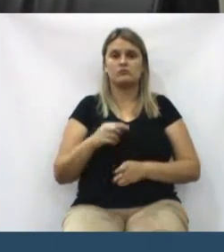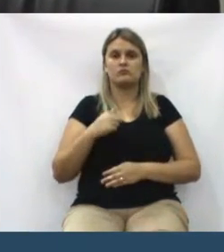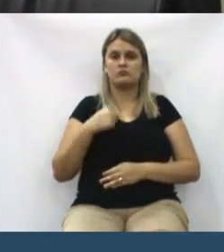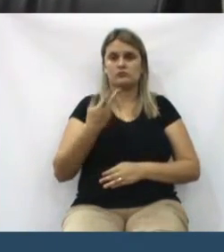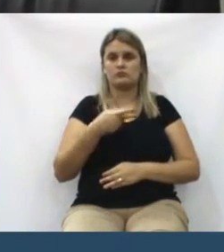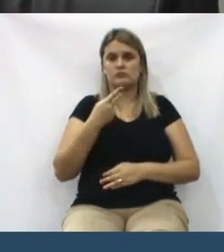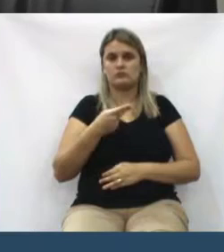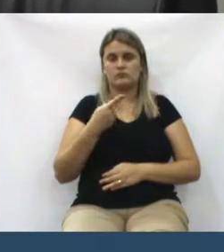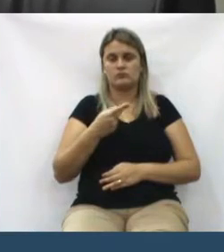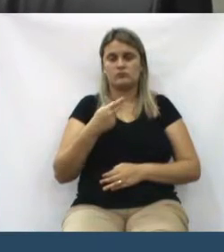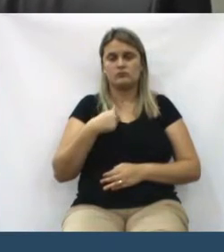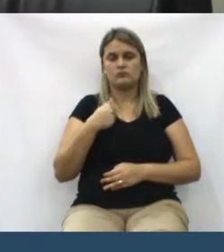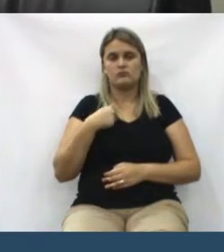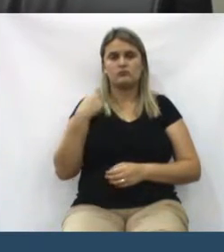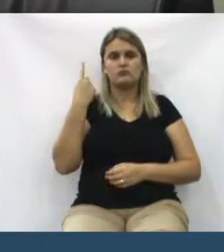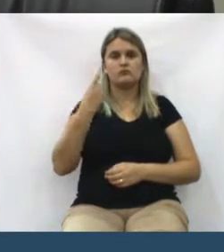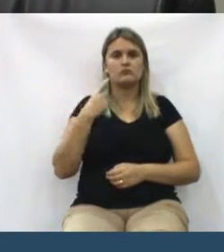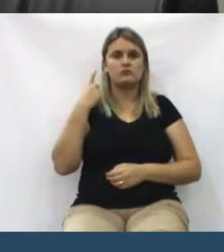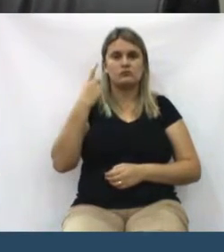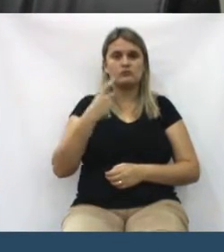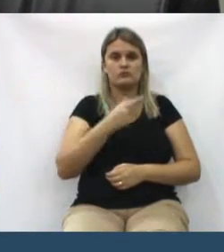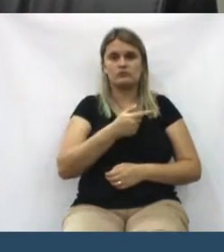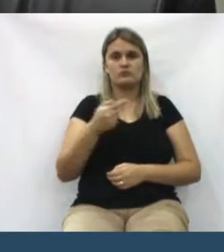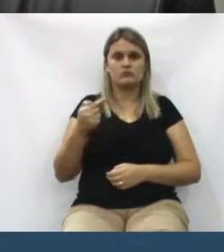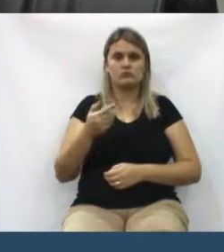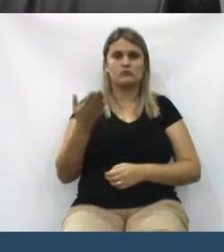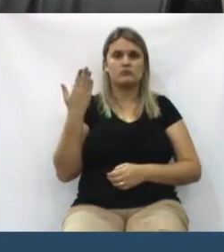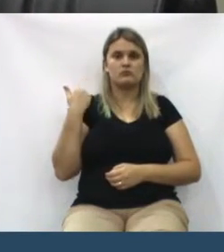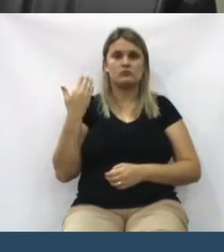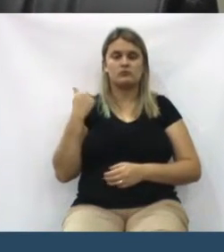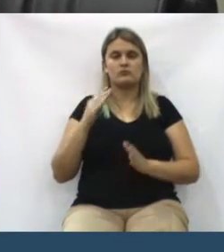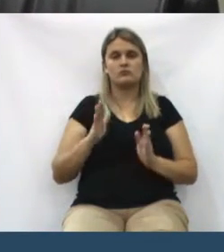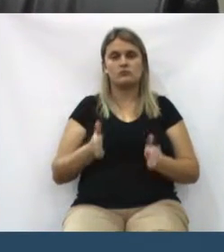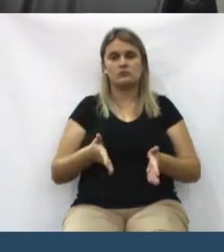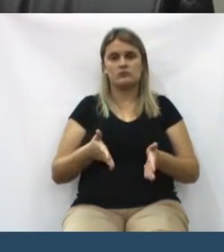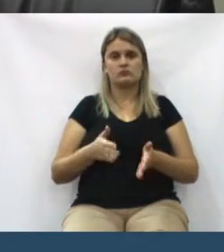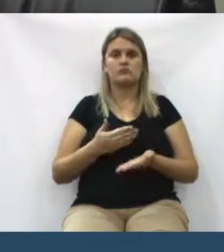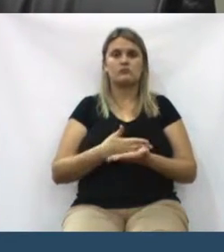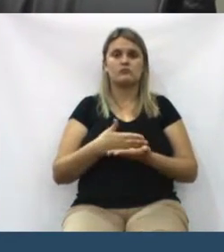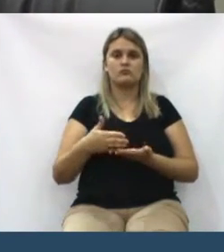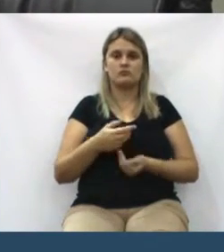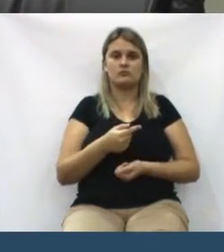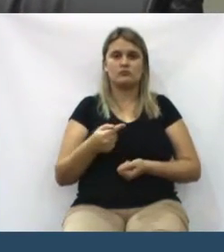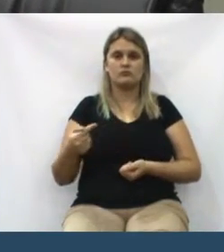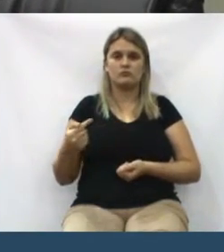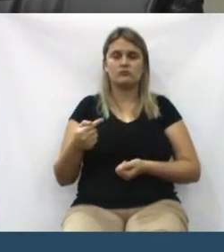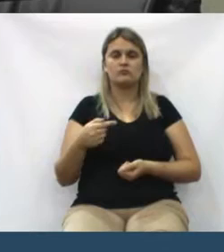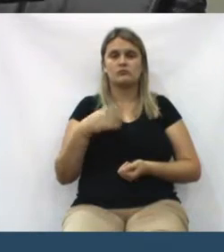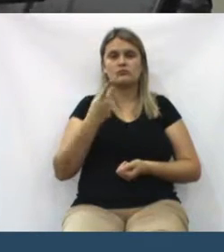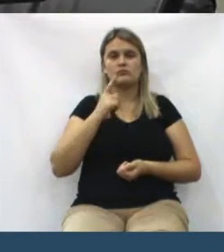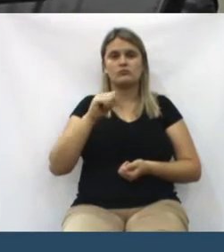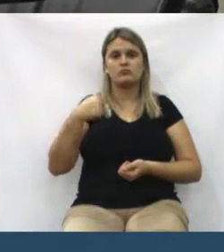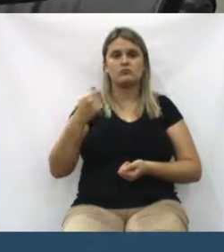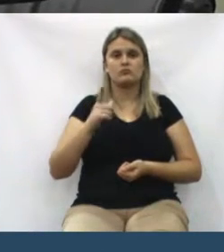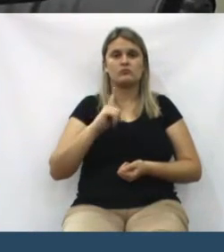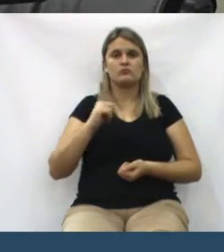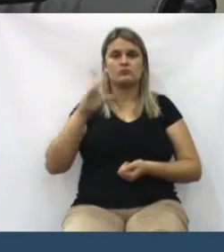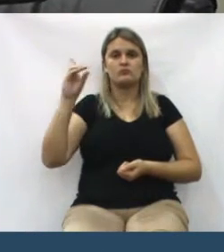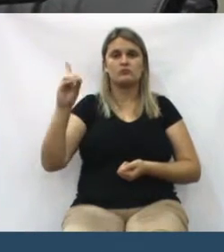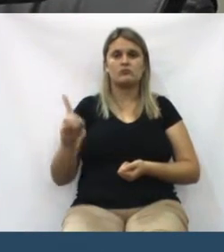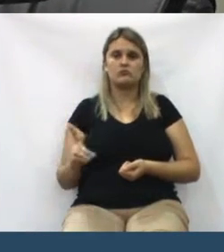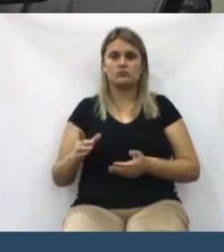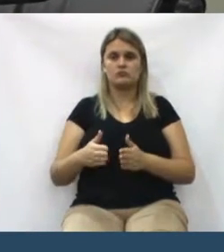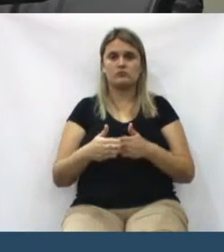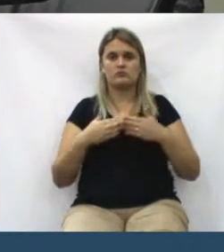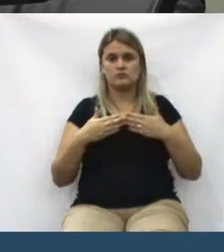eu estava preocupado, na semana passada e hoje, no início da semana, sobre o direito de petição, direito